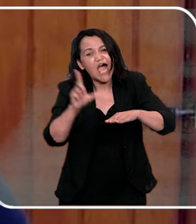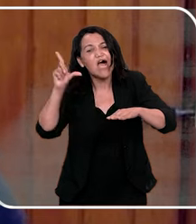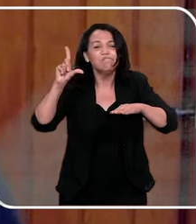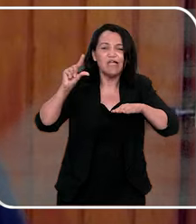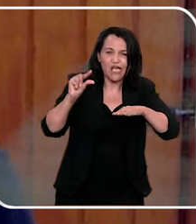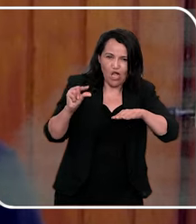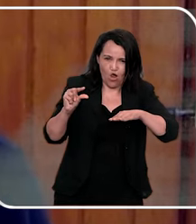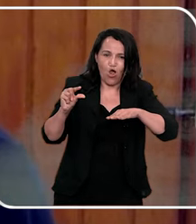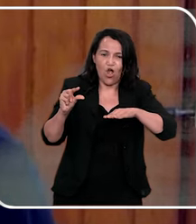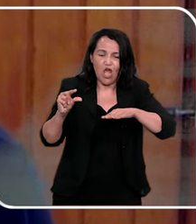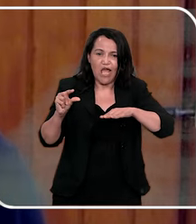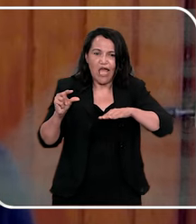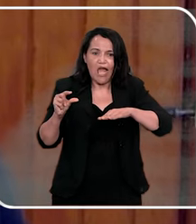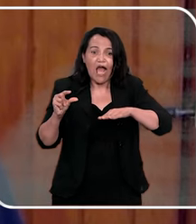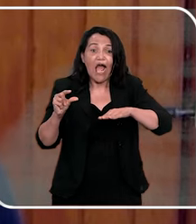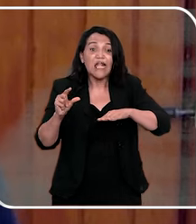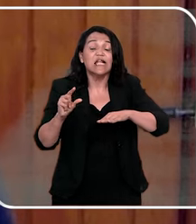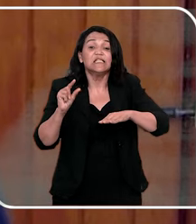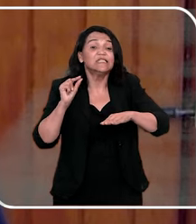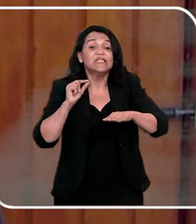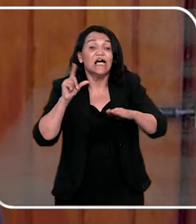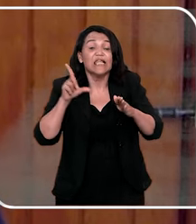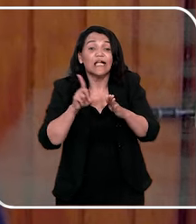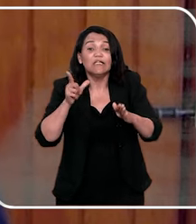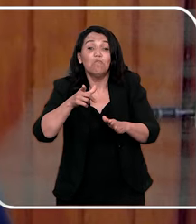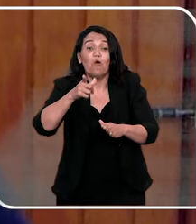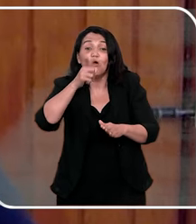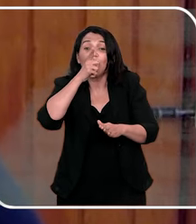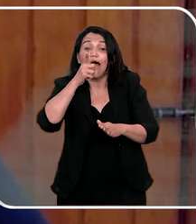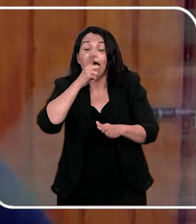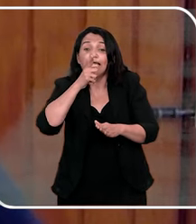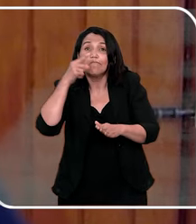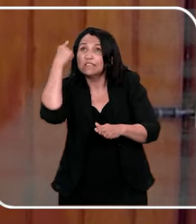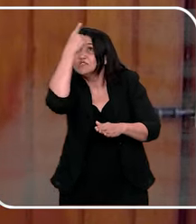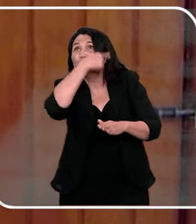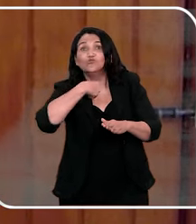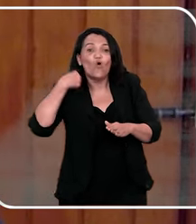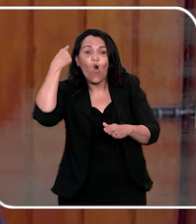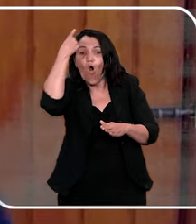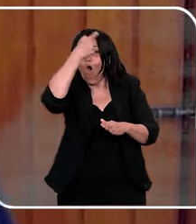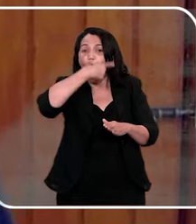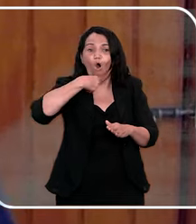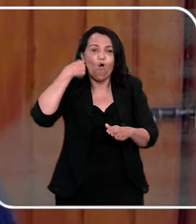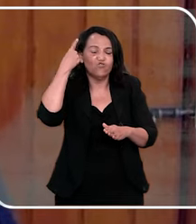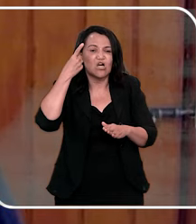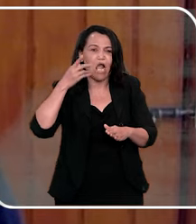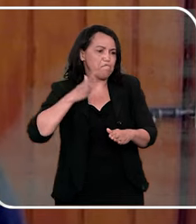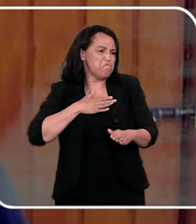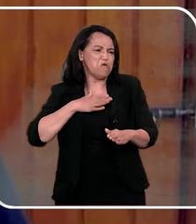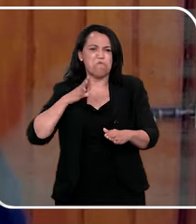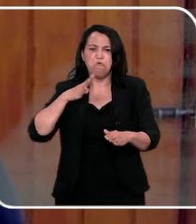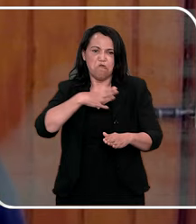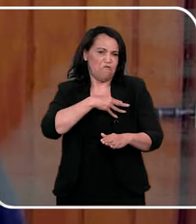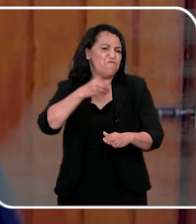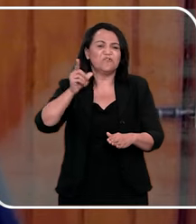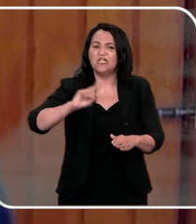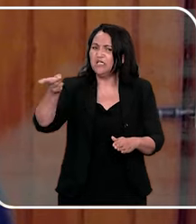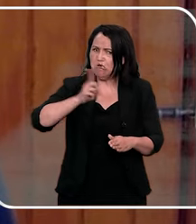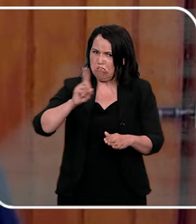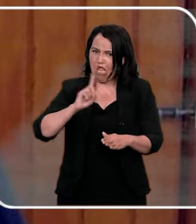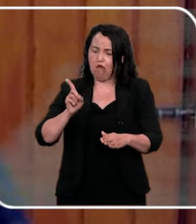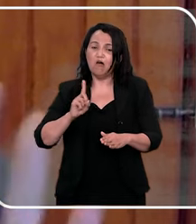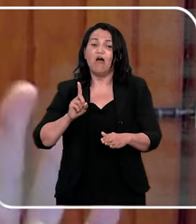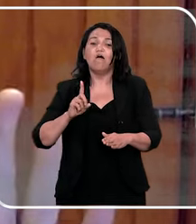idade, ah, aqui o meu está desse tamanzinho, mandou uma foto fake, aí o seu filho manda só do pipi, daqui a pouco está mandando dar do rosto,